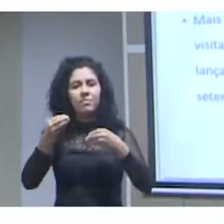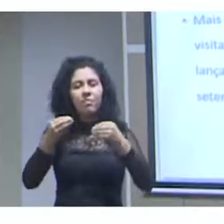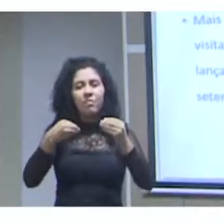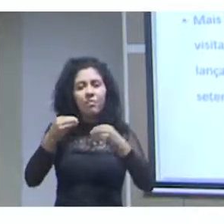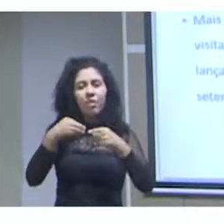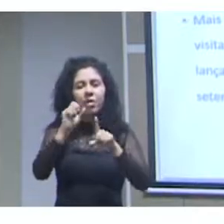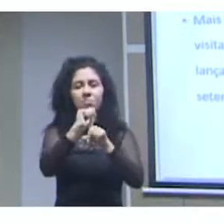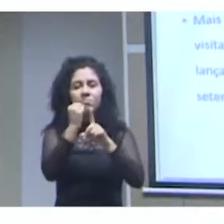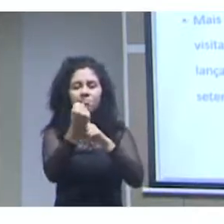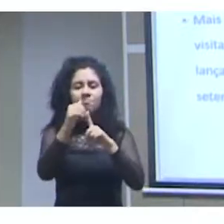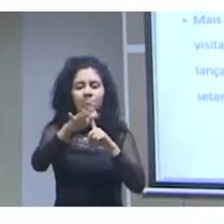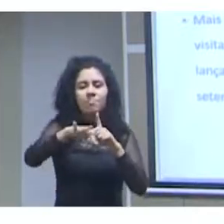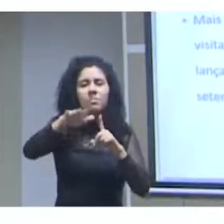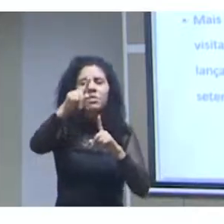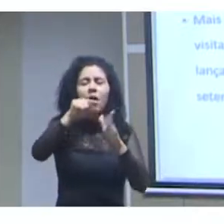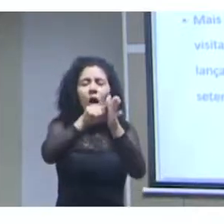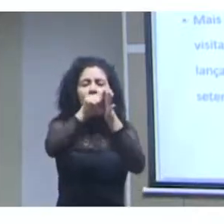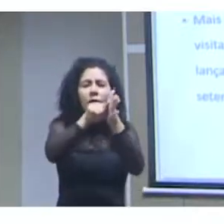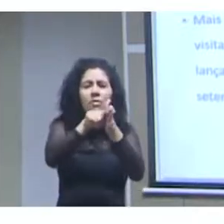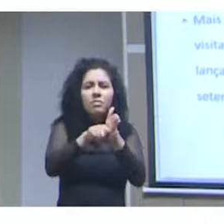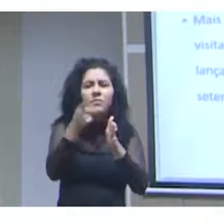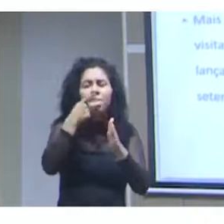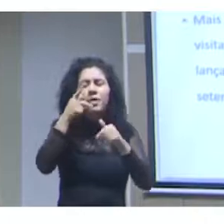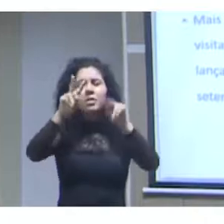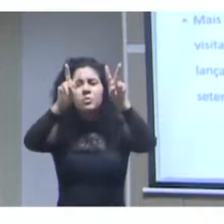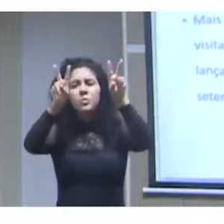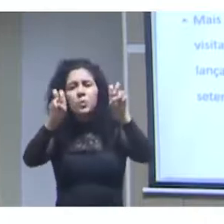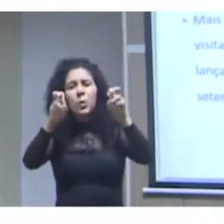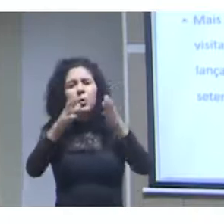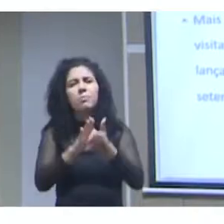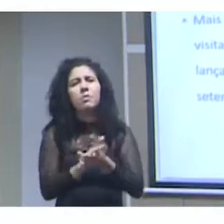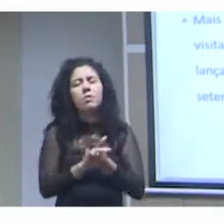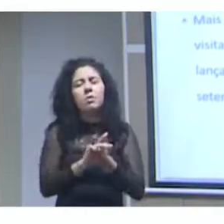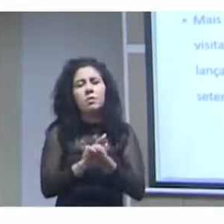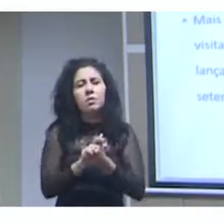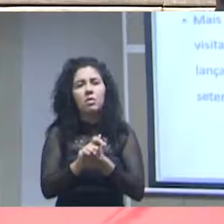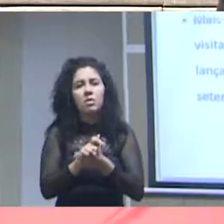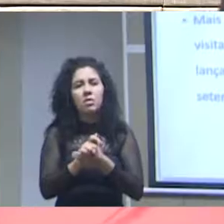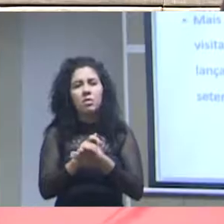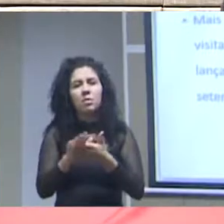relacionadas com o foco na vulnerabilidade social